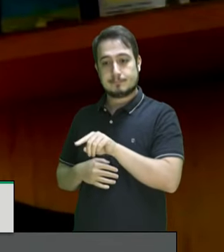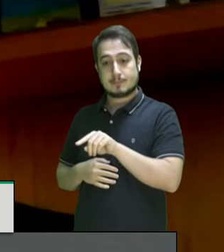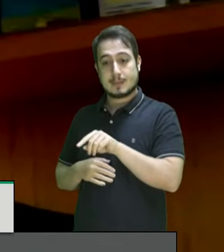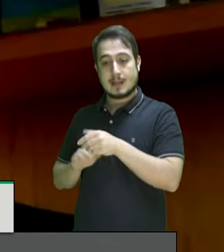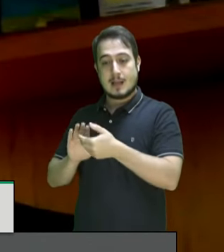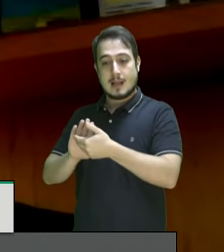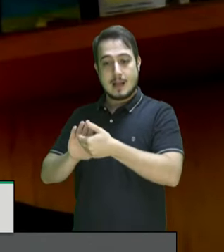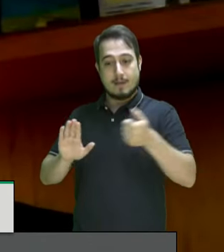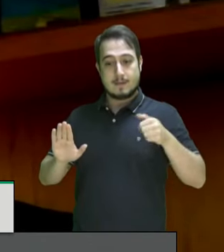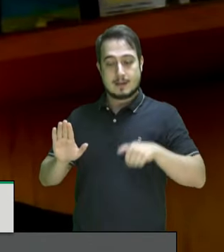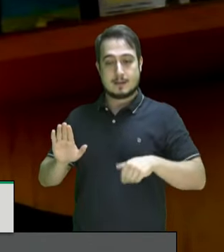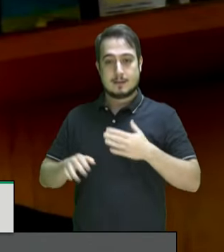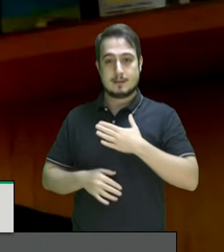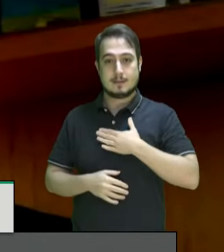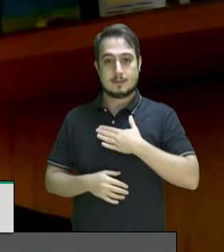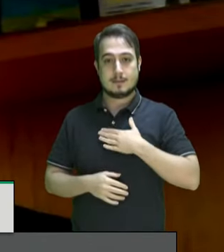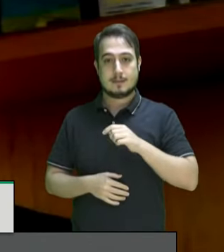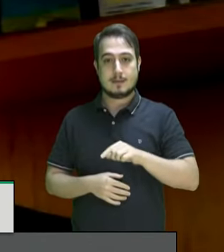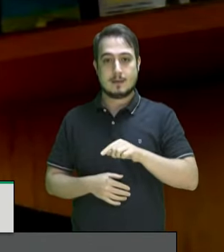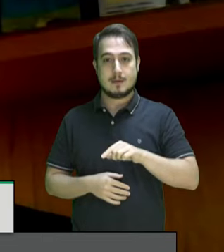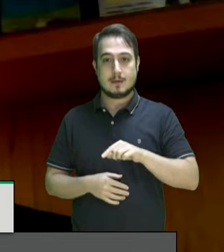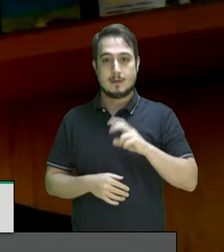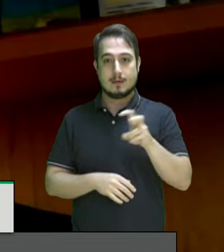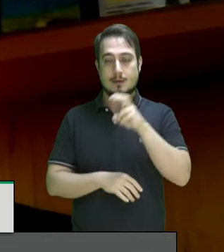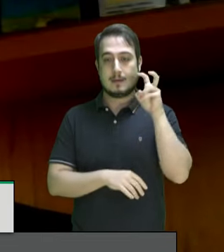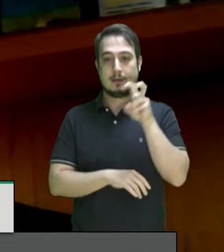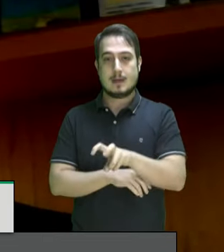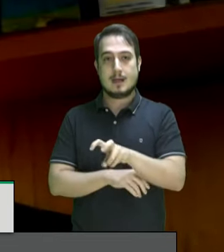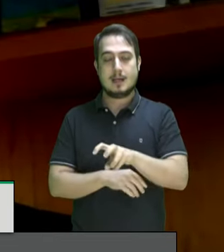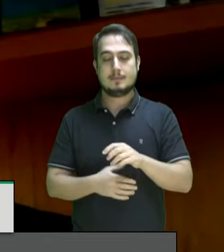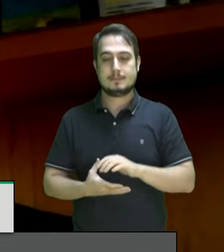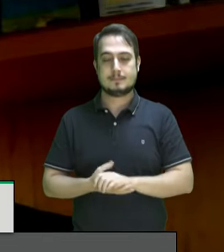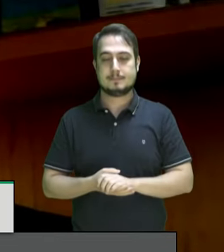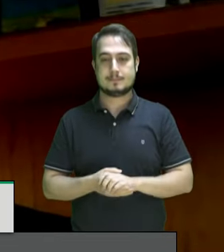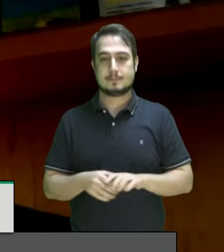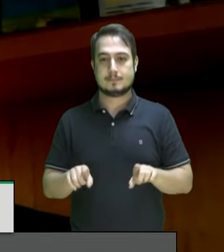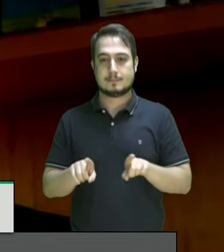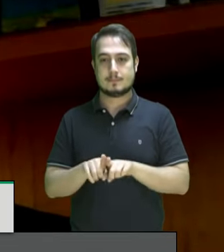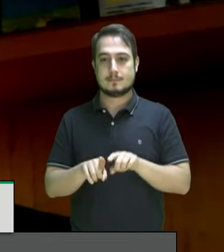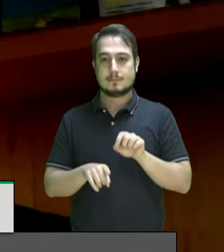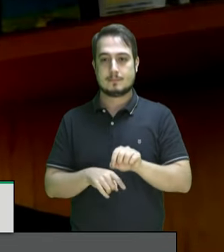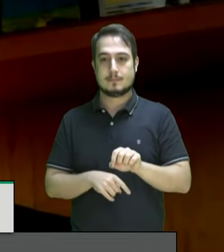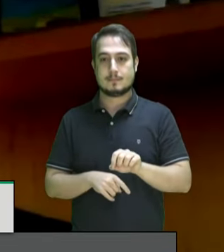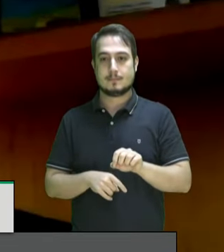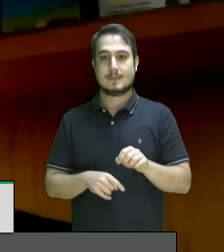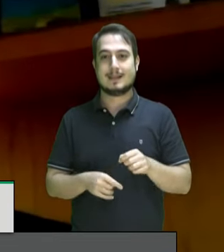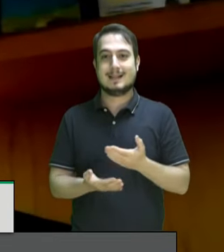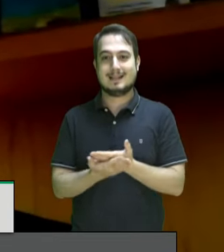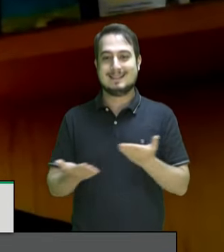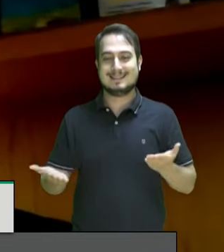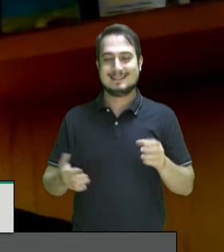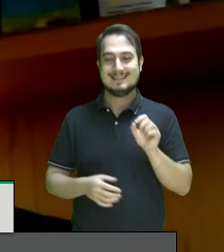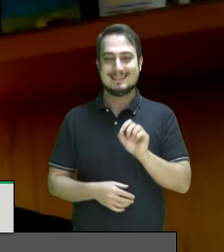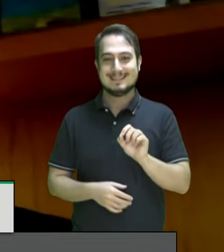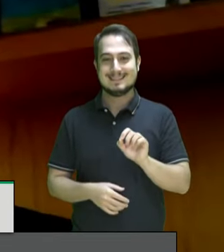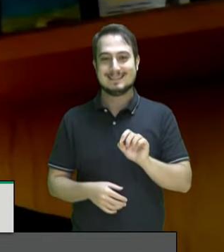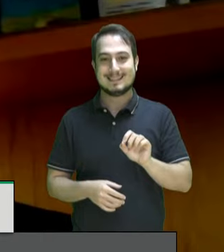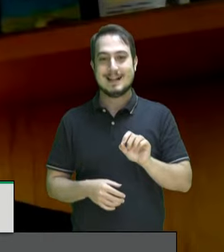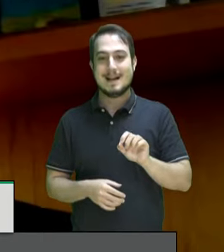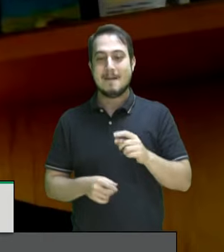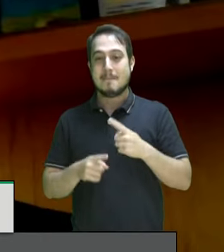afastem-se de mim víboras, afastem-se de mim sepulcros caiados,